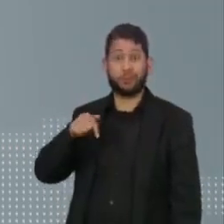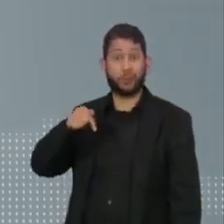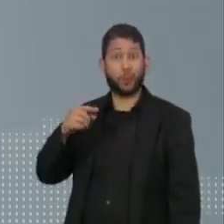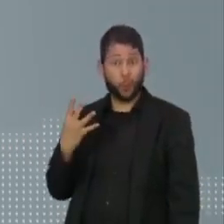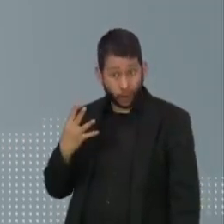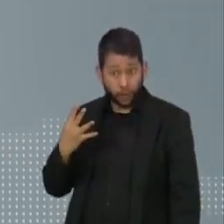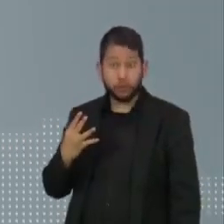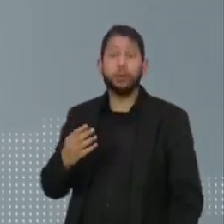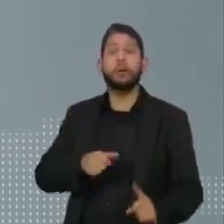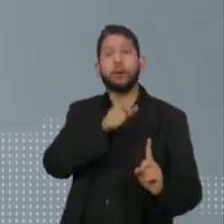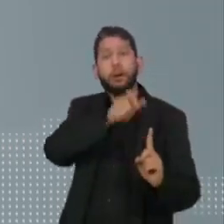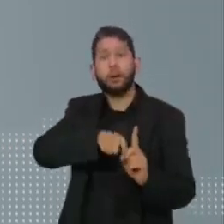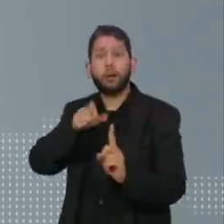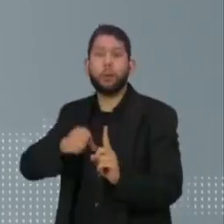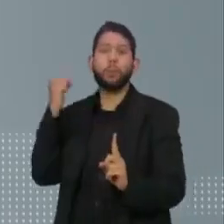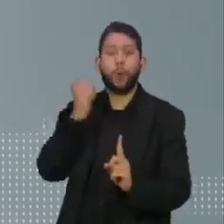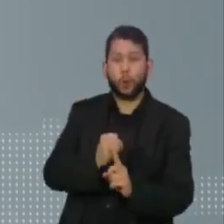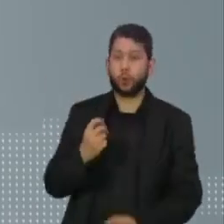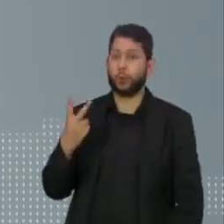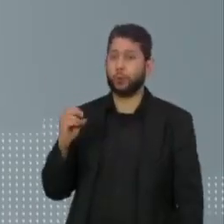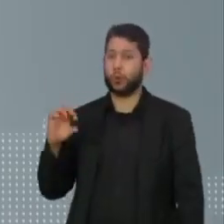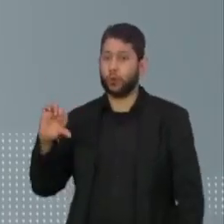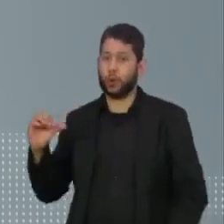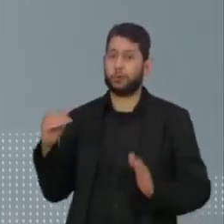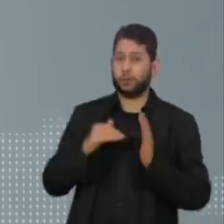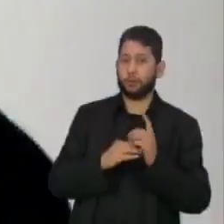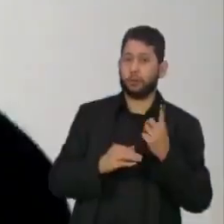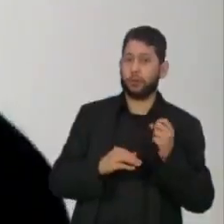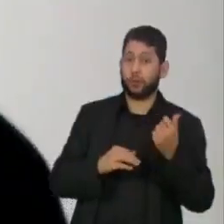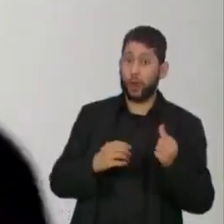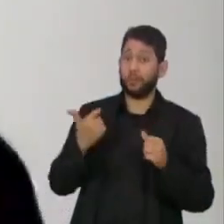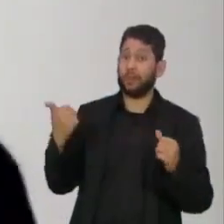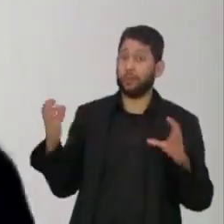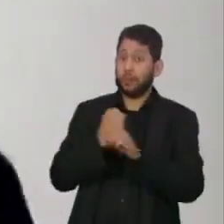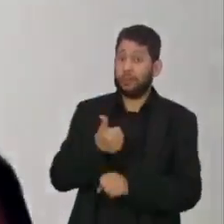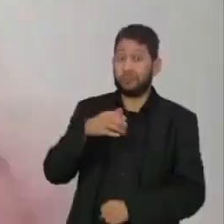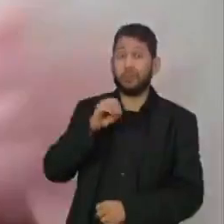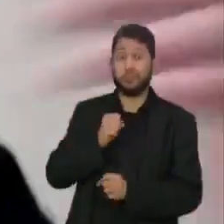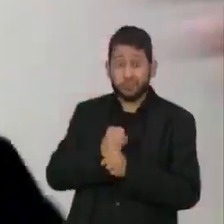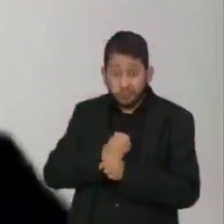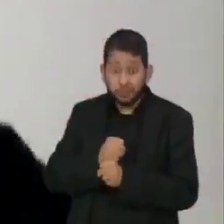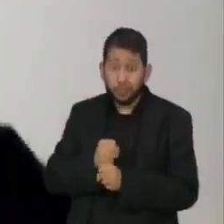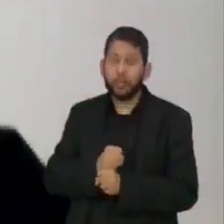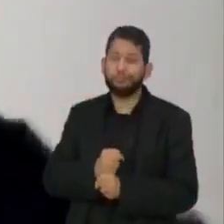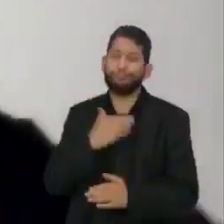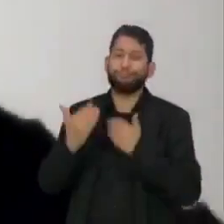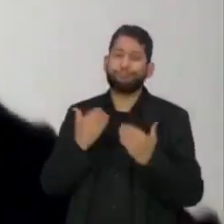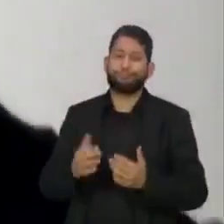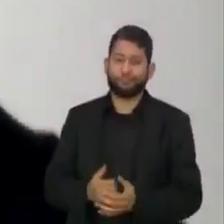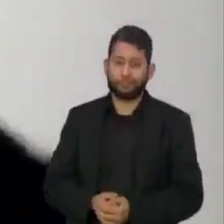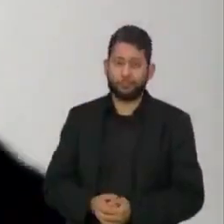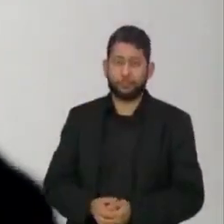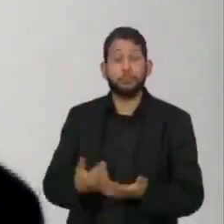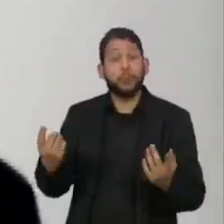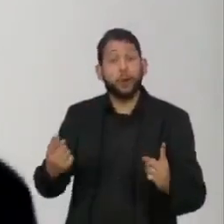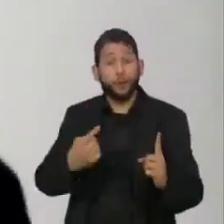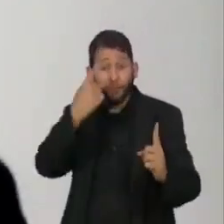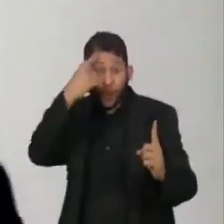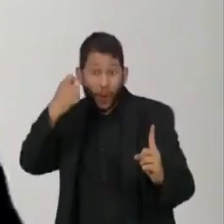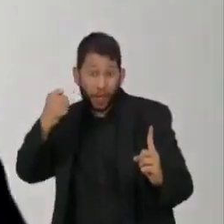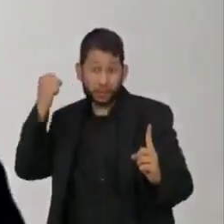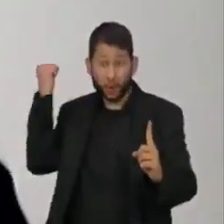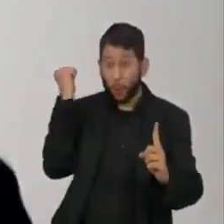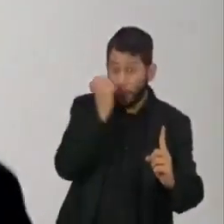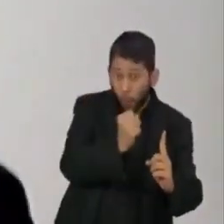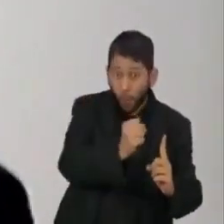foram assassinados de 2009 a 2019. A violência, antes dela chegar à violência física, ela